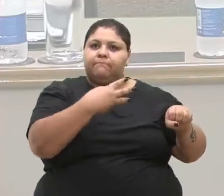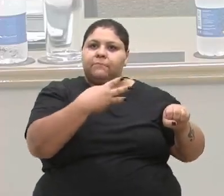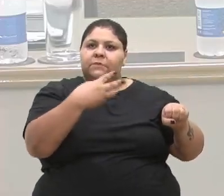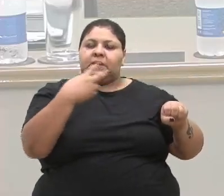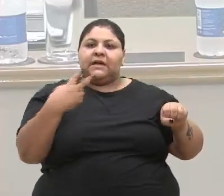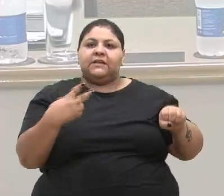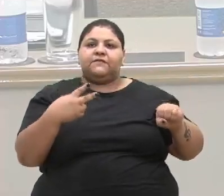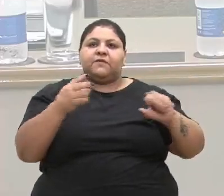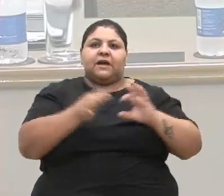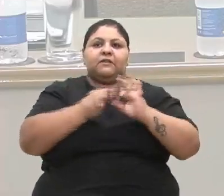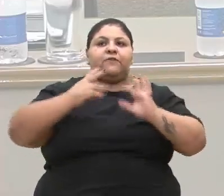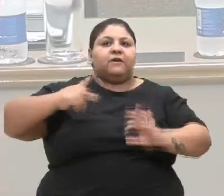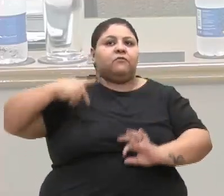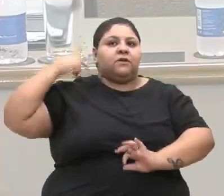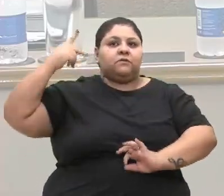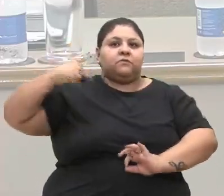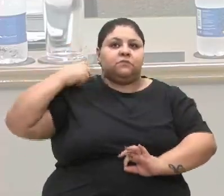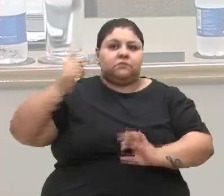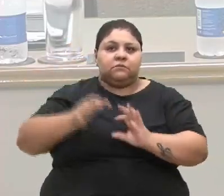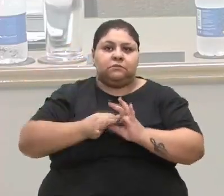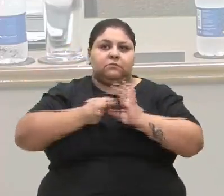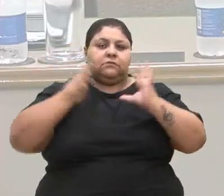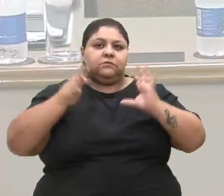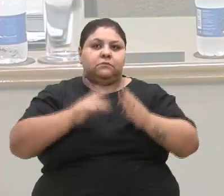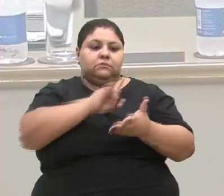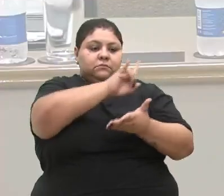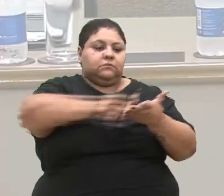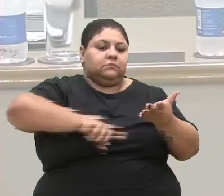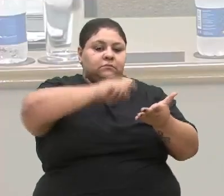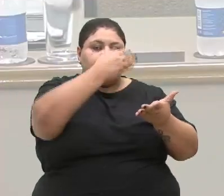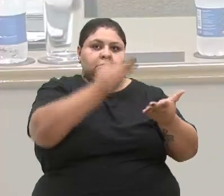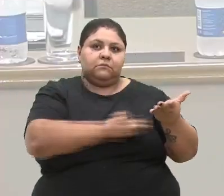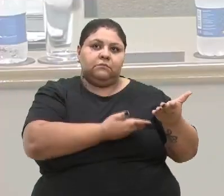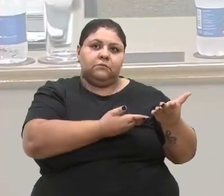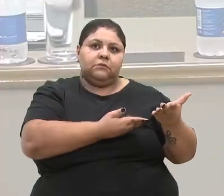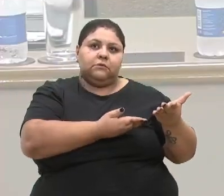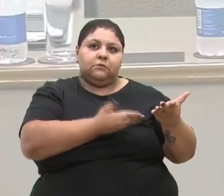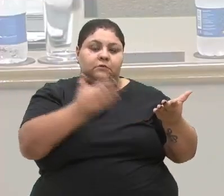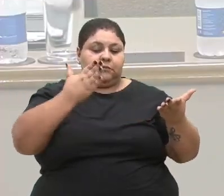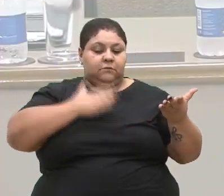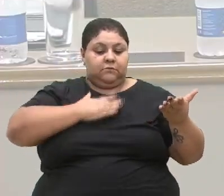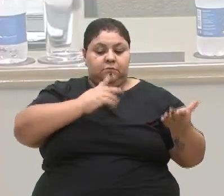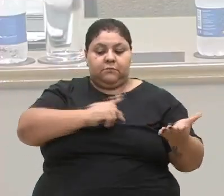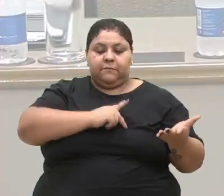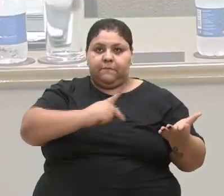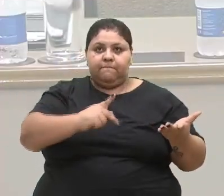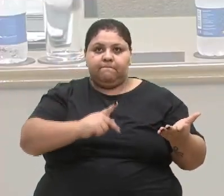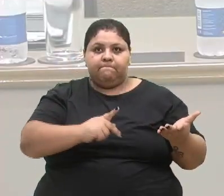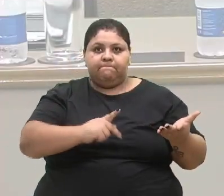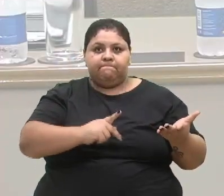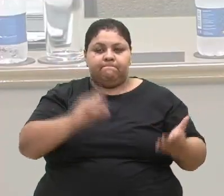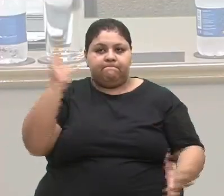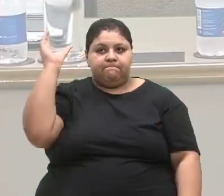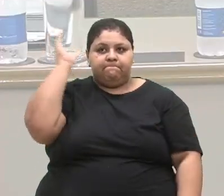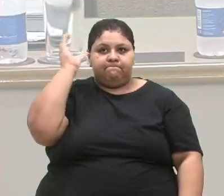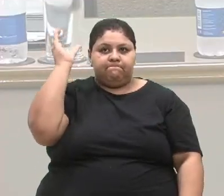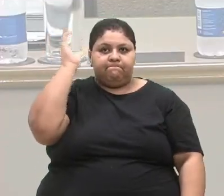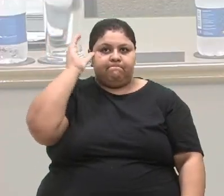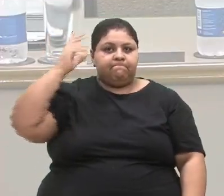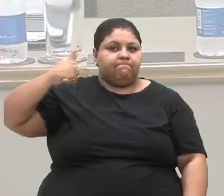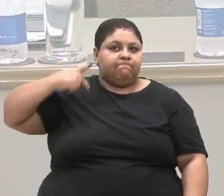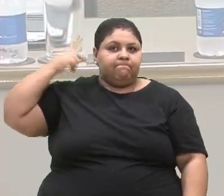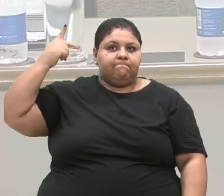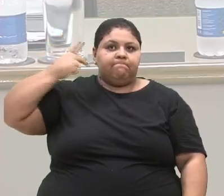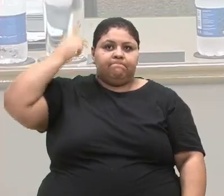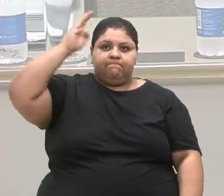da emancipação política. Assino esse parecer, eu, presidente e relator Romir Cadori, vereador